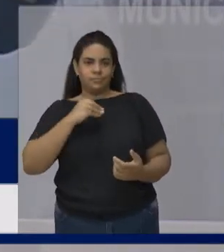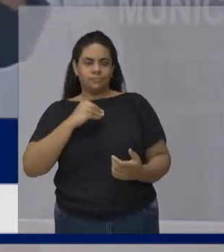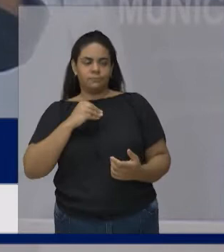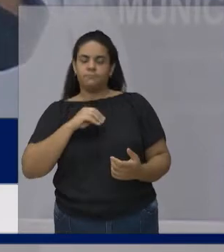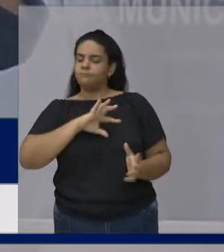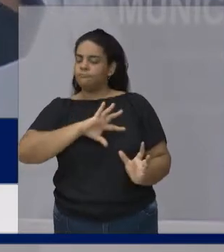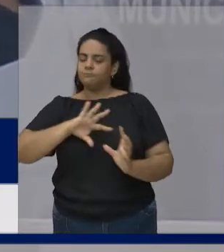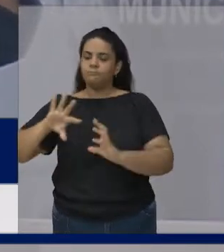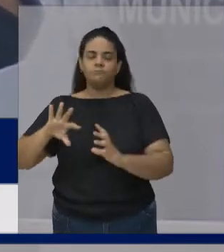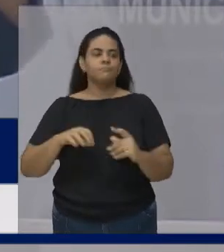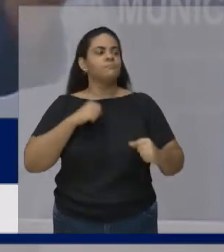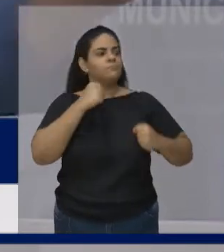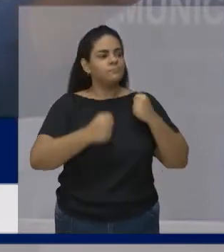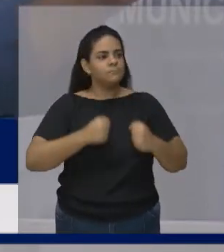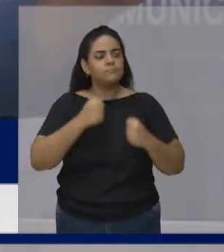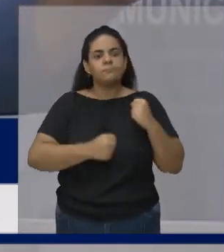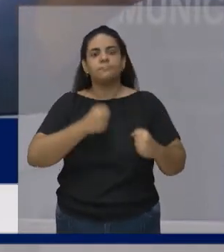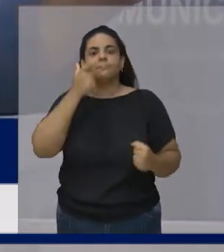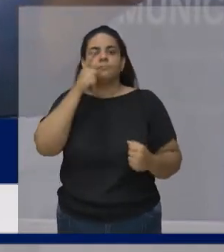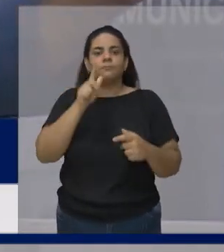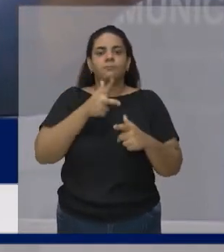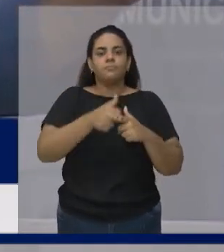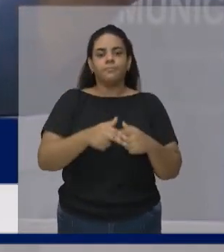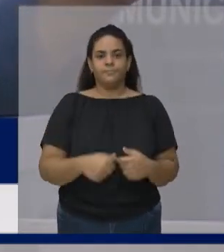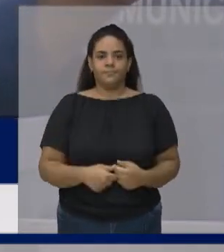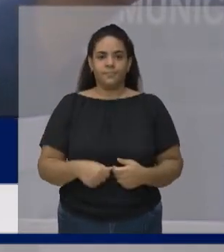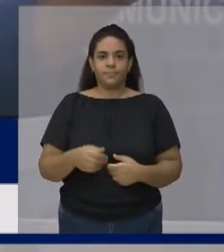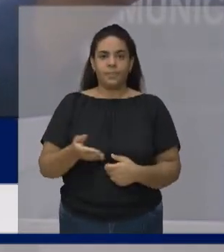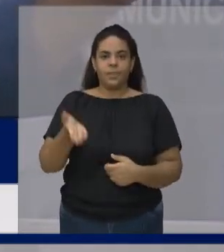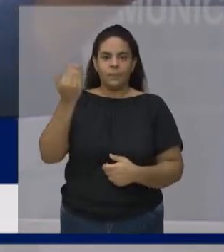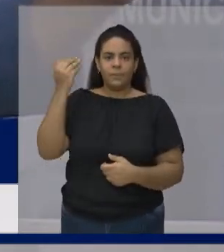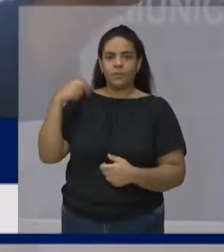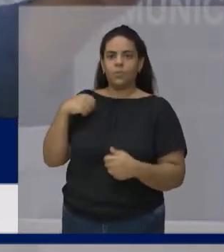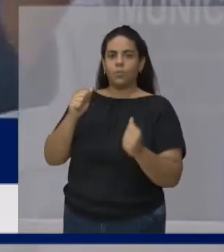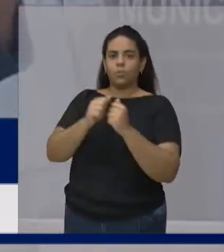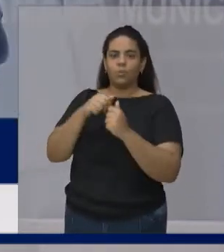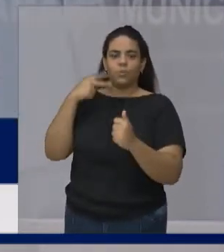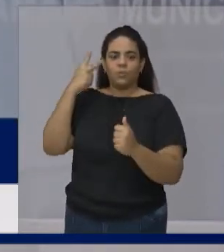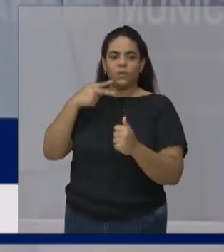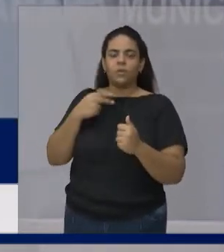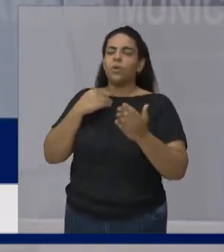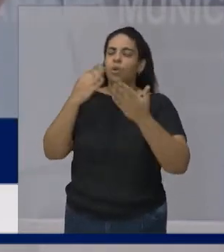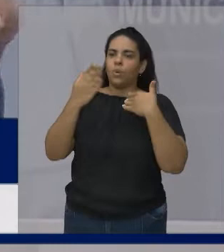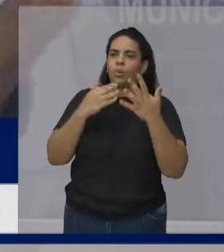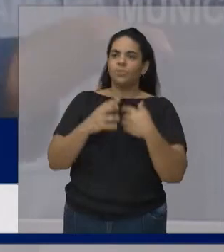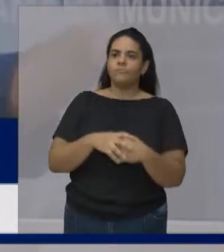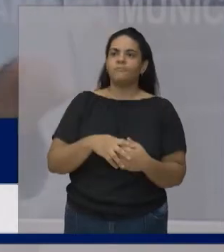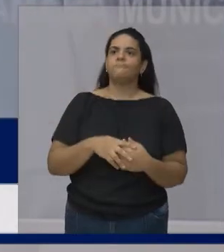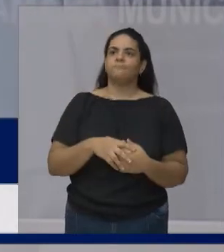Antes de vir para cá E a gente conversava sobre isso Para que a gente realize Os nossos sonhos